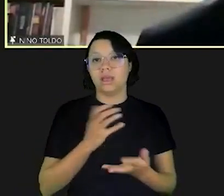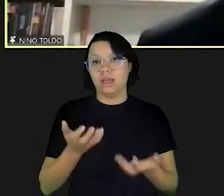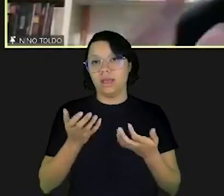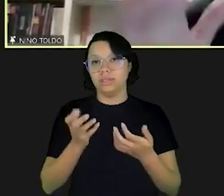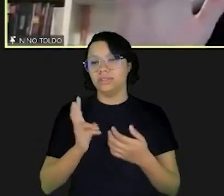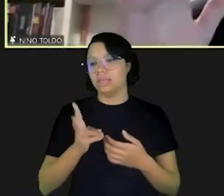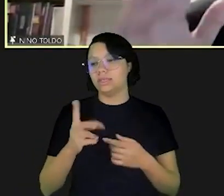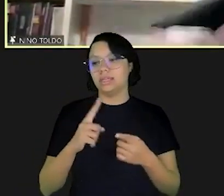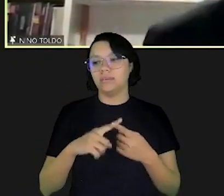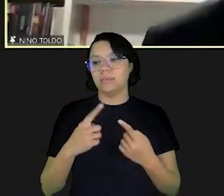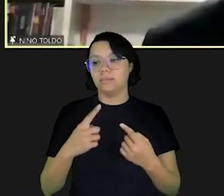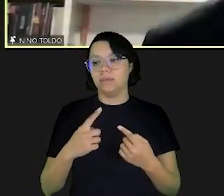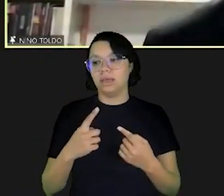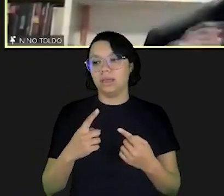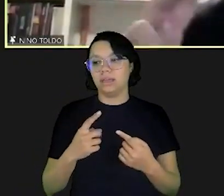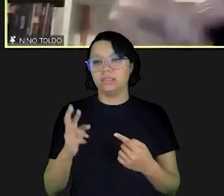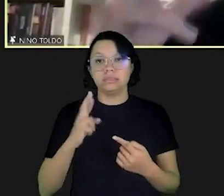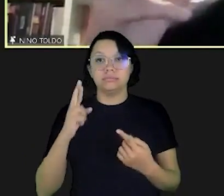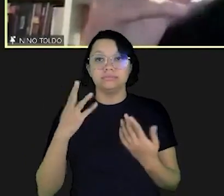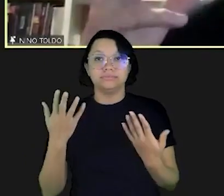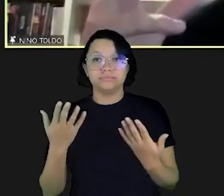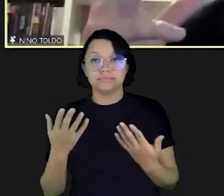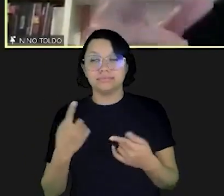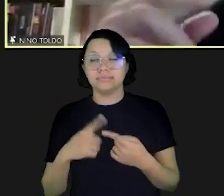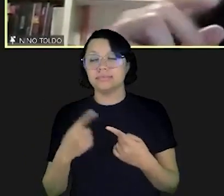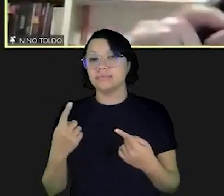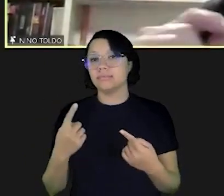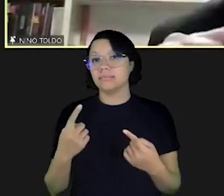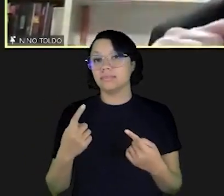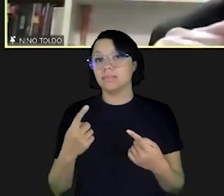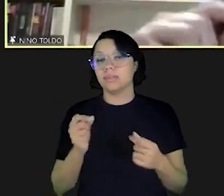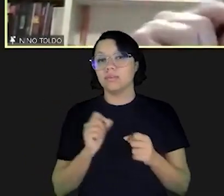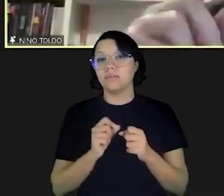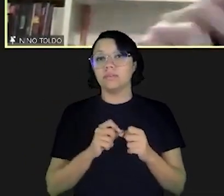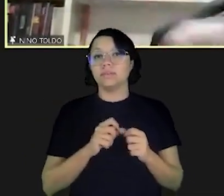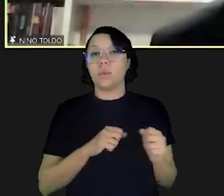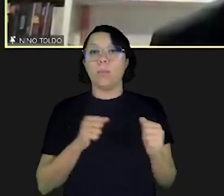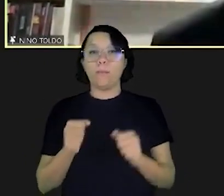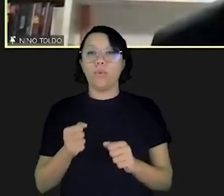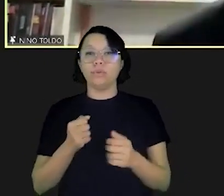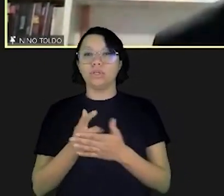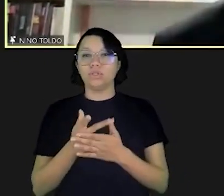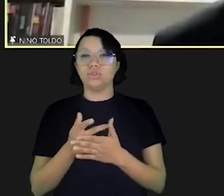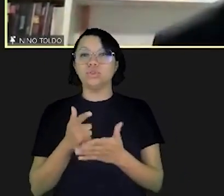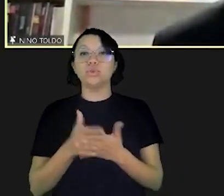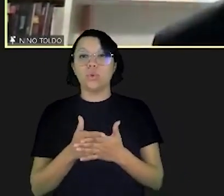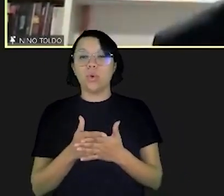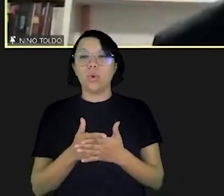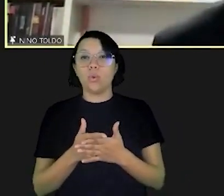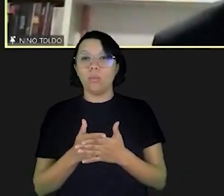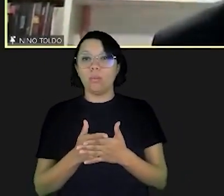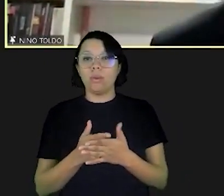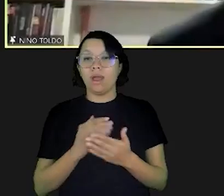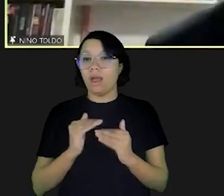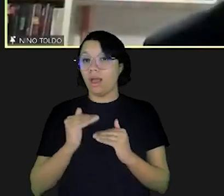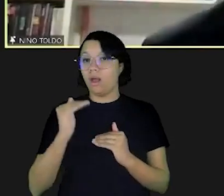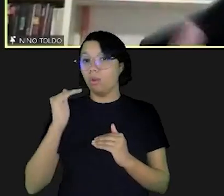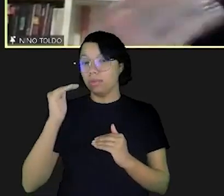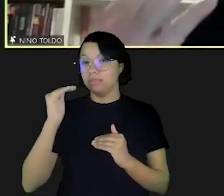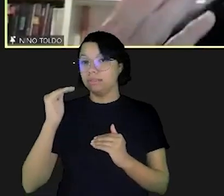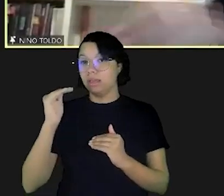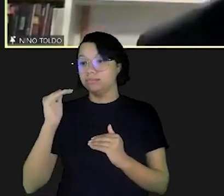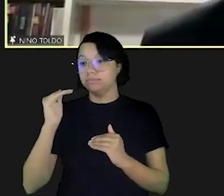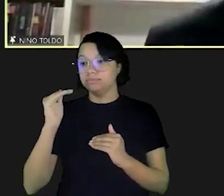vencimentos a gente quer sempre lógico mas aumentos reais só que para fazer o poder de compra do nosso recurso